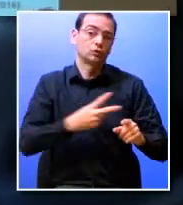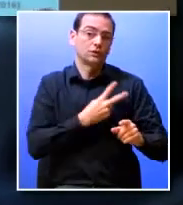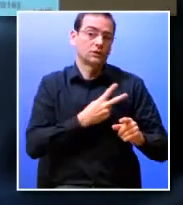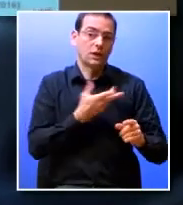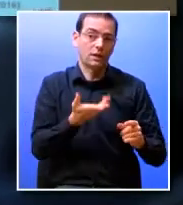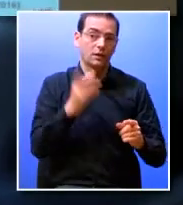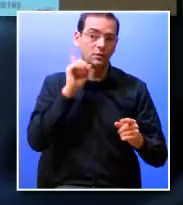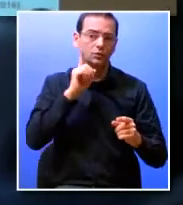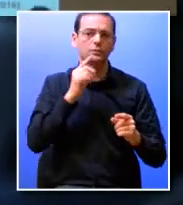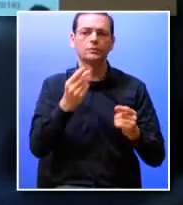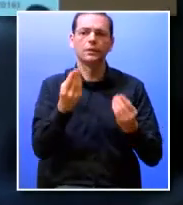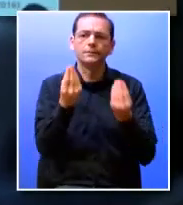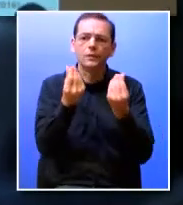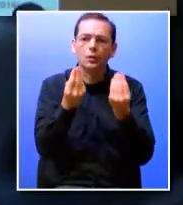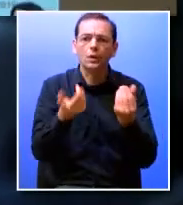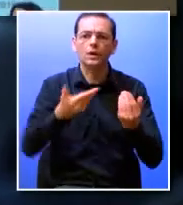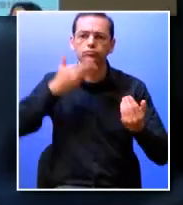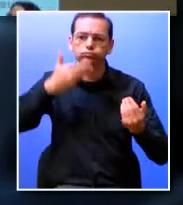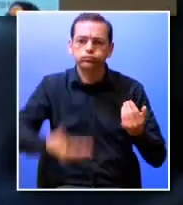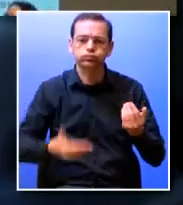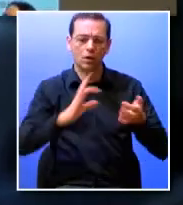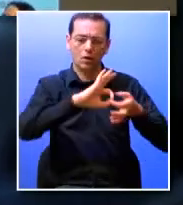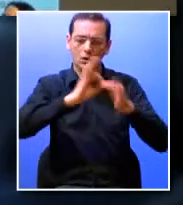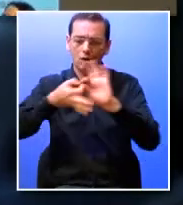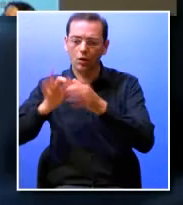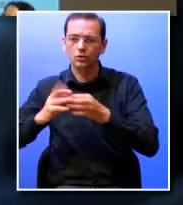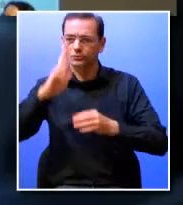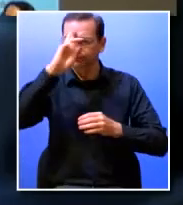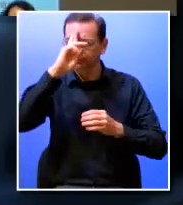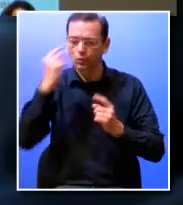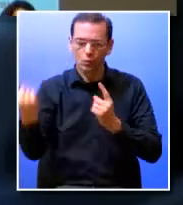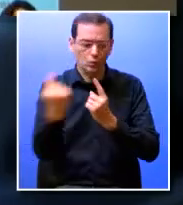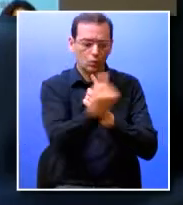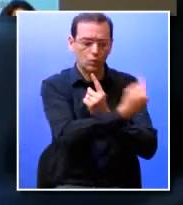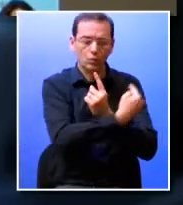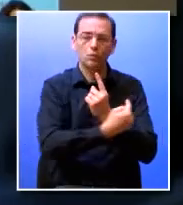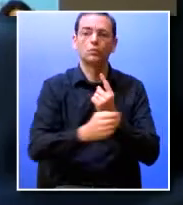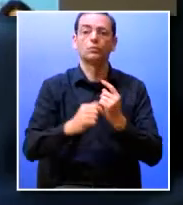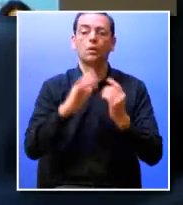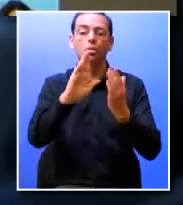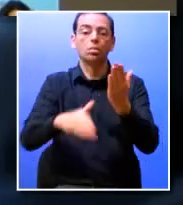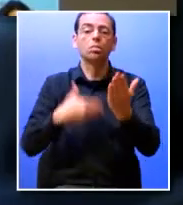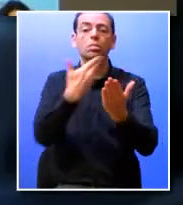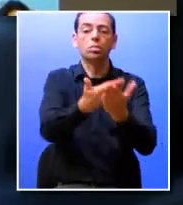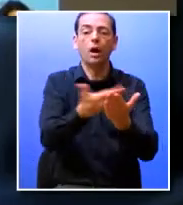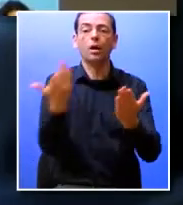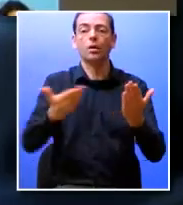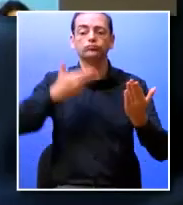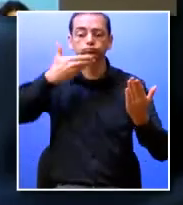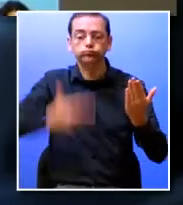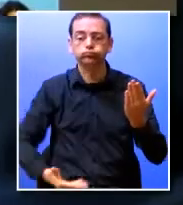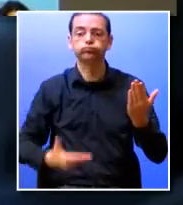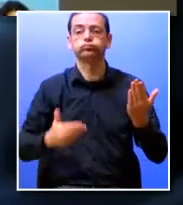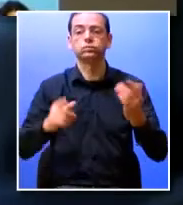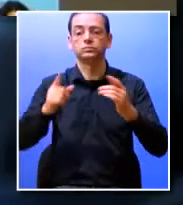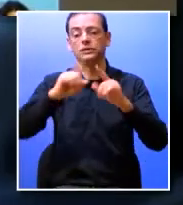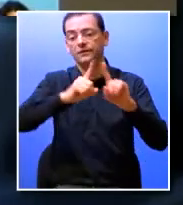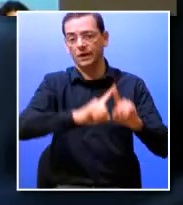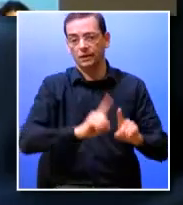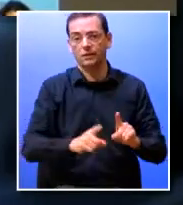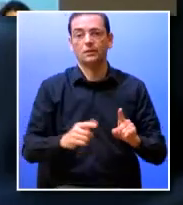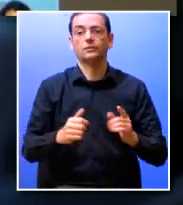visualmente da qualidade, pertinência e coerência dos nossos cursos de modo a desenvolver um conjunto de competências que